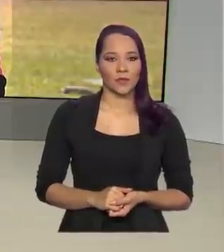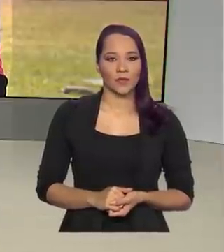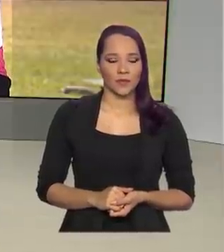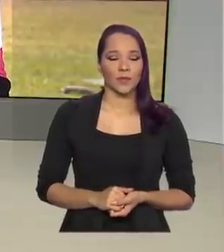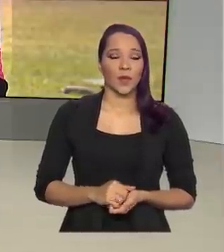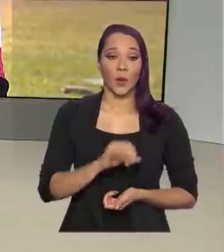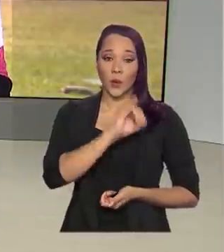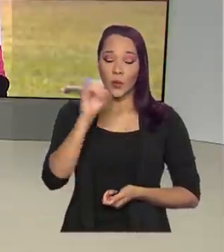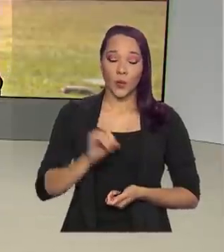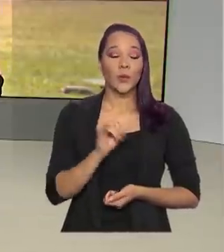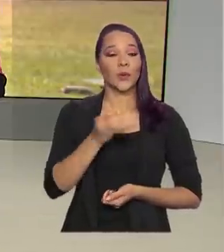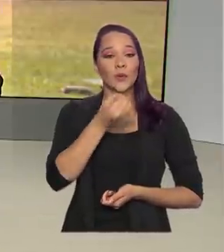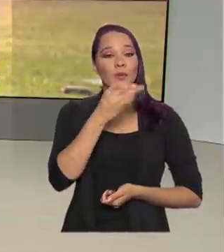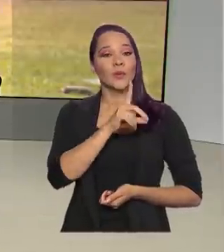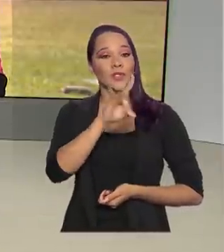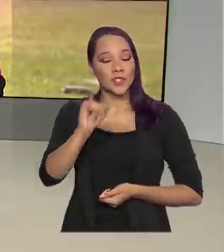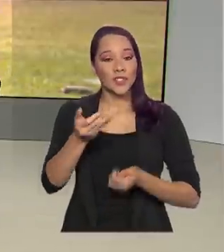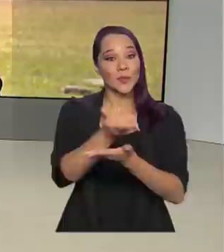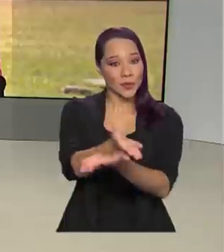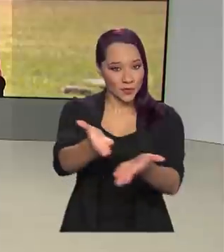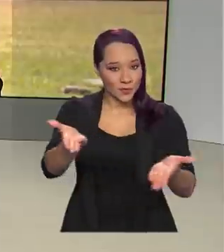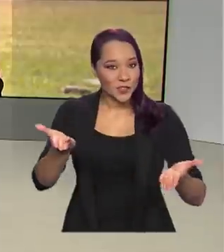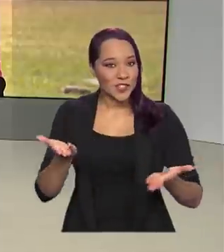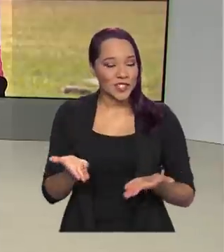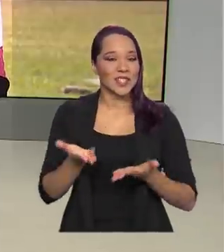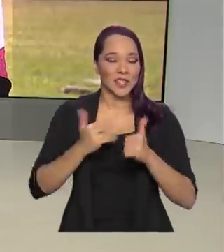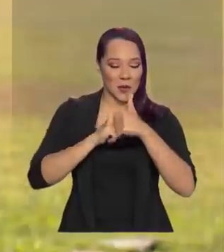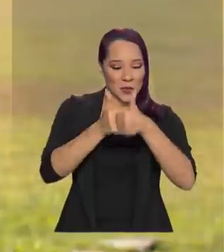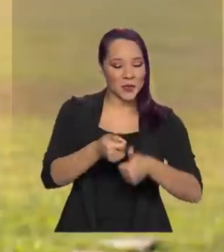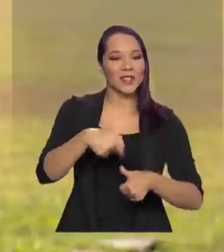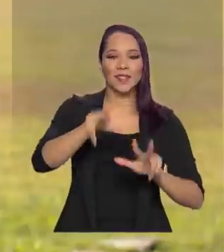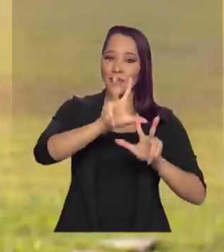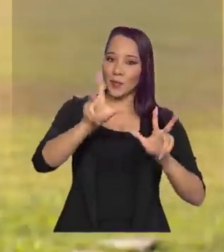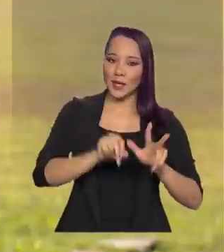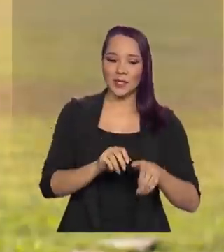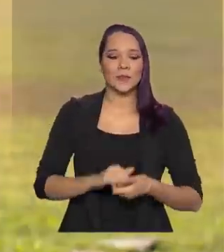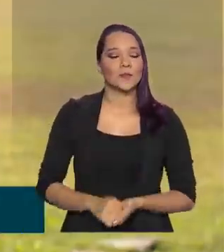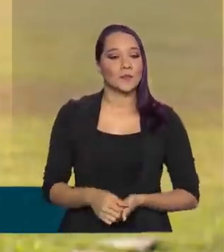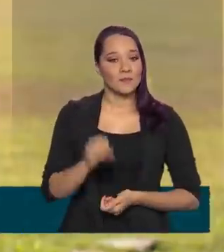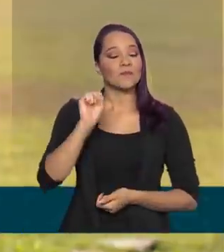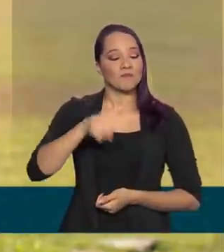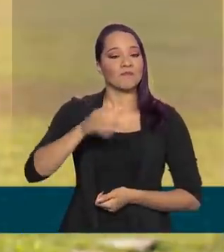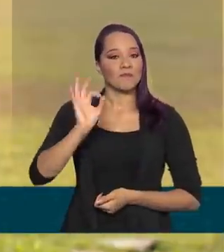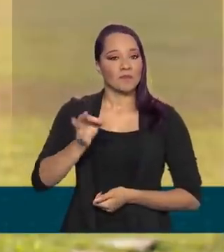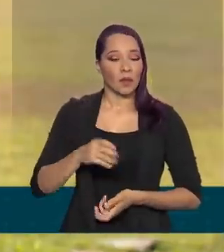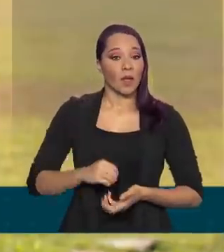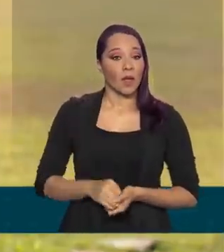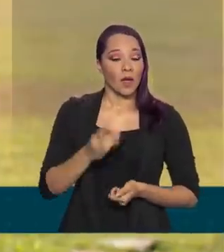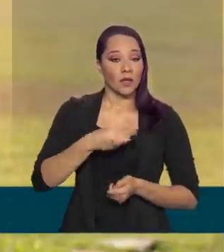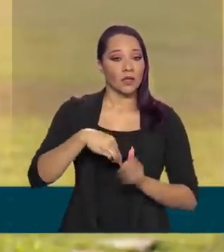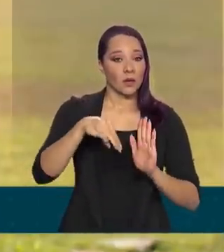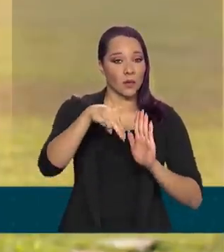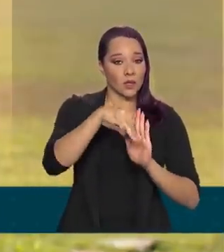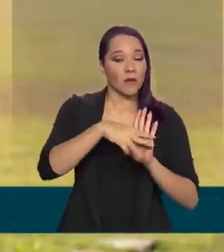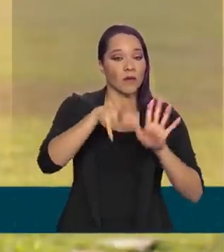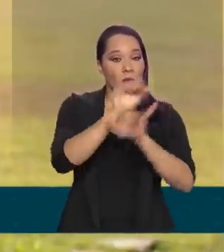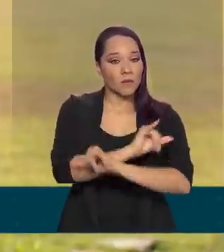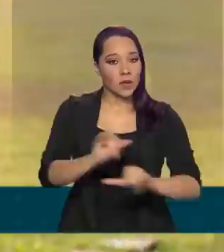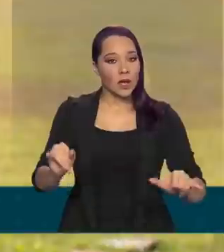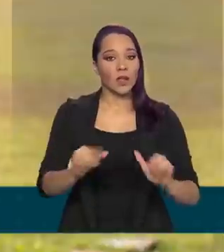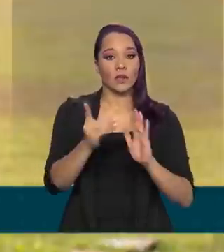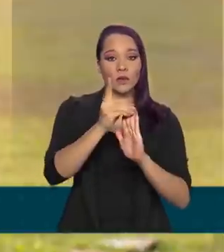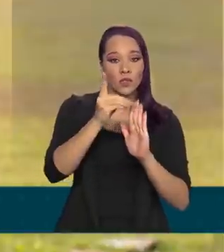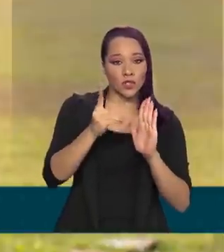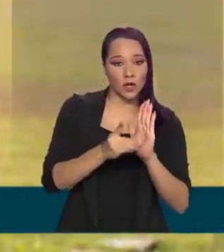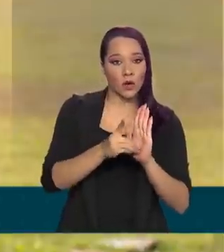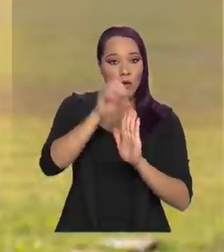Oi Renata, bom dia pra você, bom dia pra você que acompanha a TV Brasil. É isso mesmo, a medida foi publicada no Diário Oficial